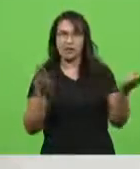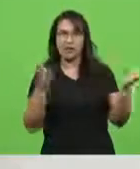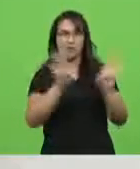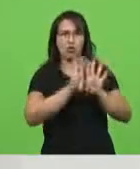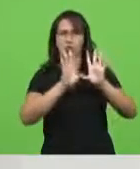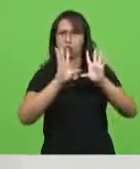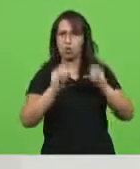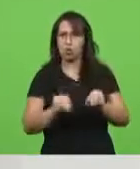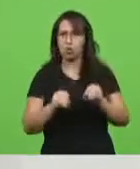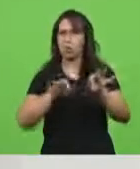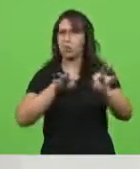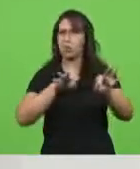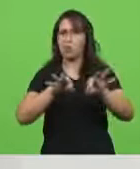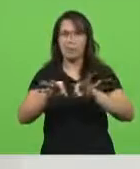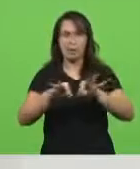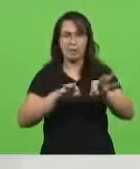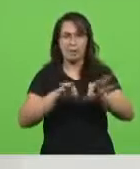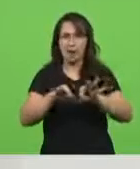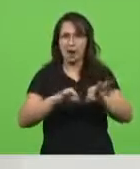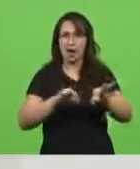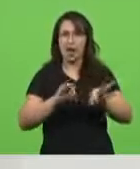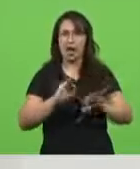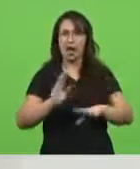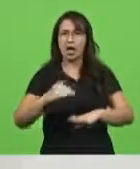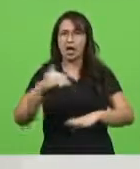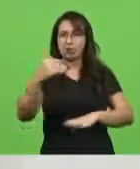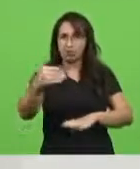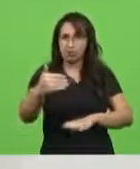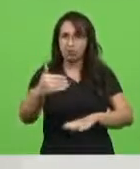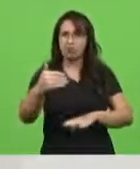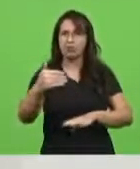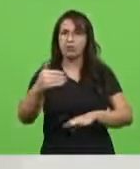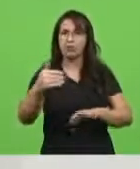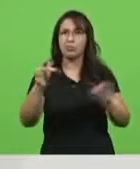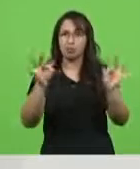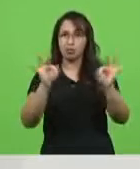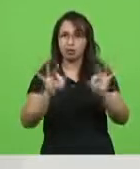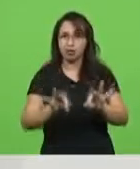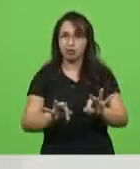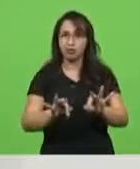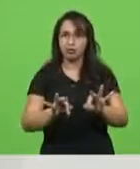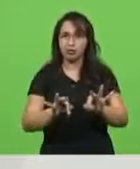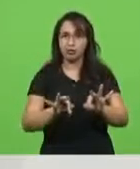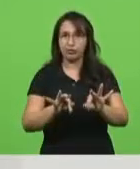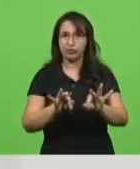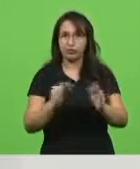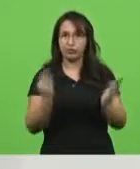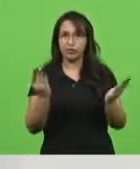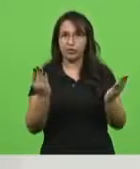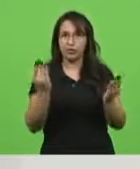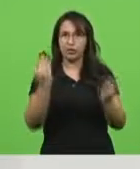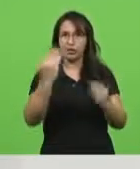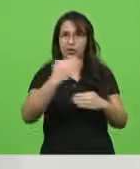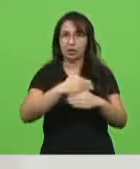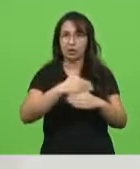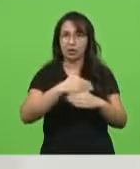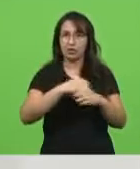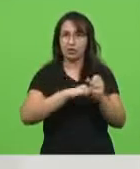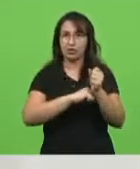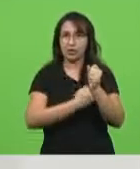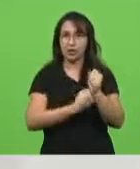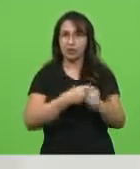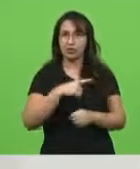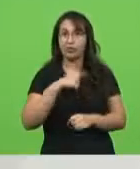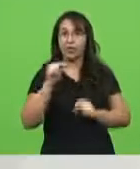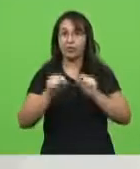ao final do lockdown, tinha roubo dos 33 milhões